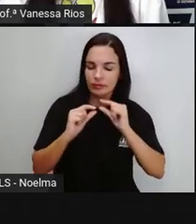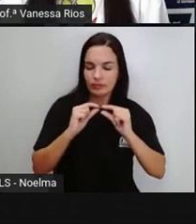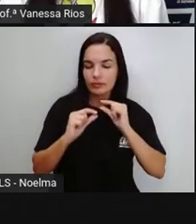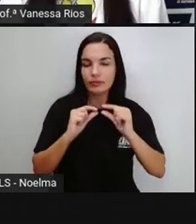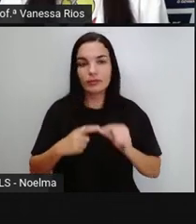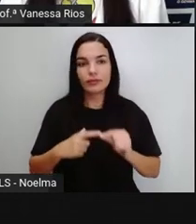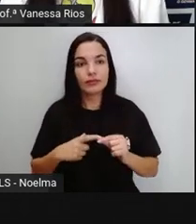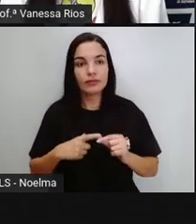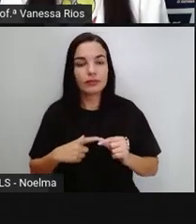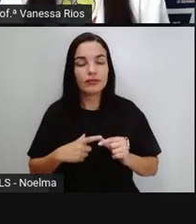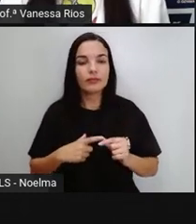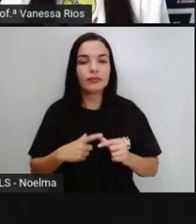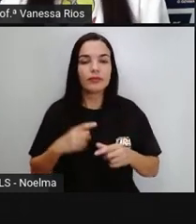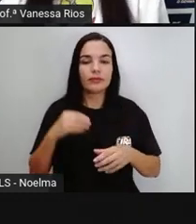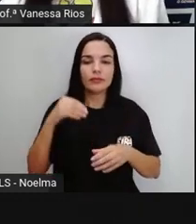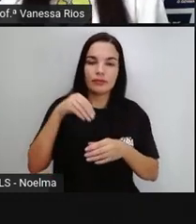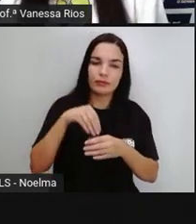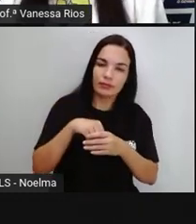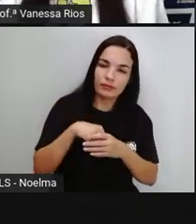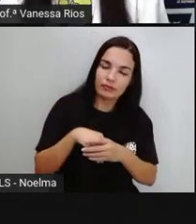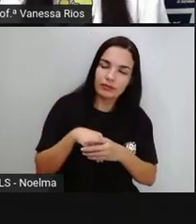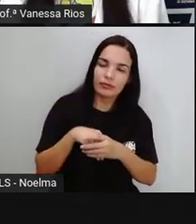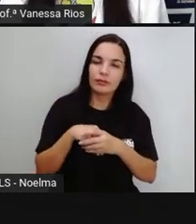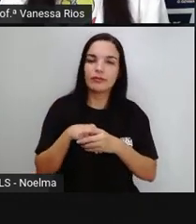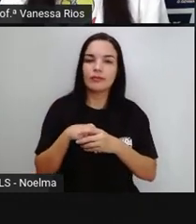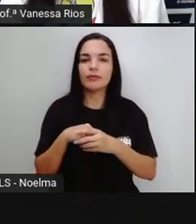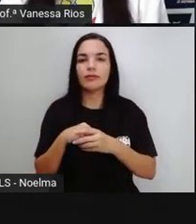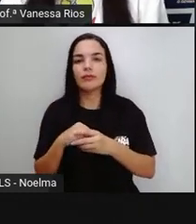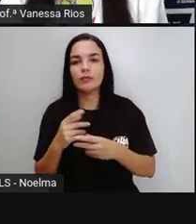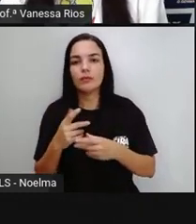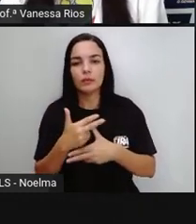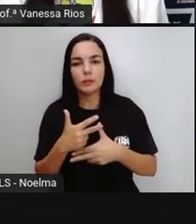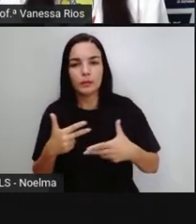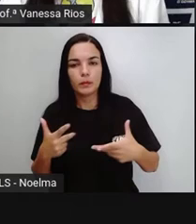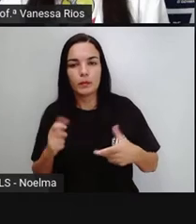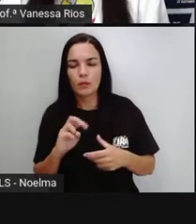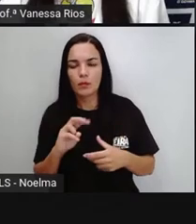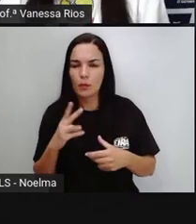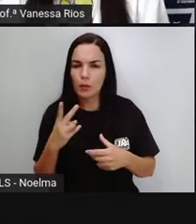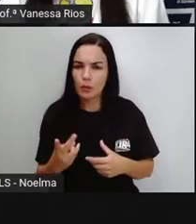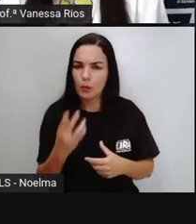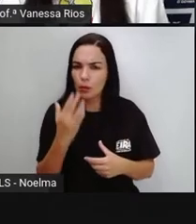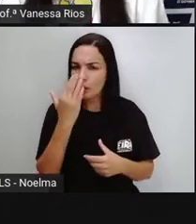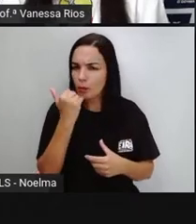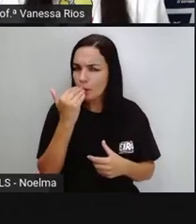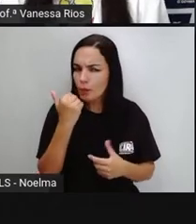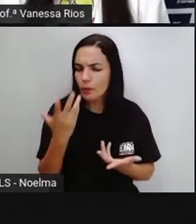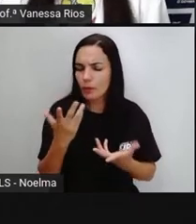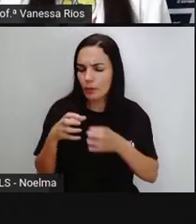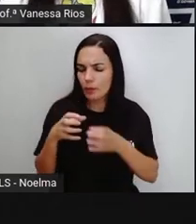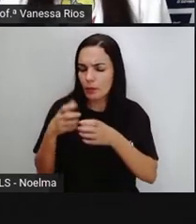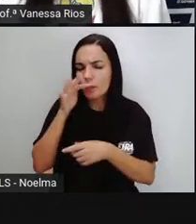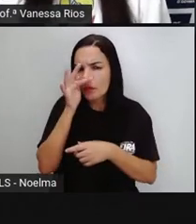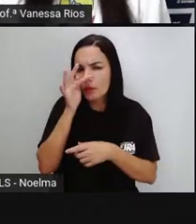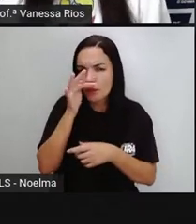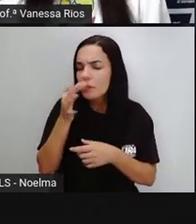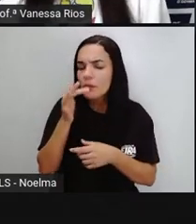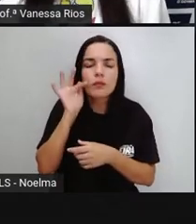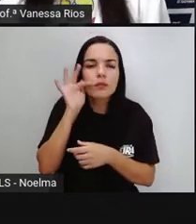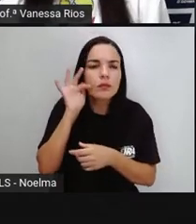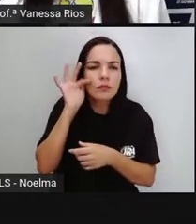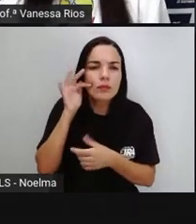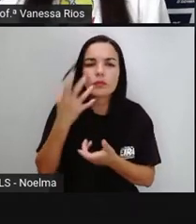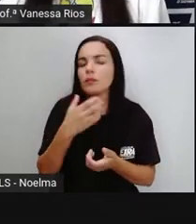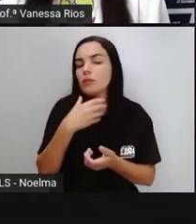dentro, né? Contidos nas cascas ou dentro dos alimentos que a gente vai ingerir, a gente pode se